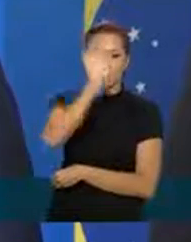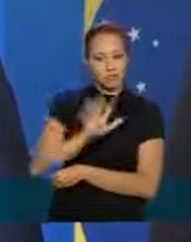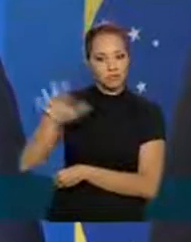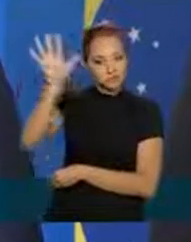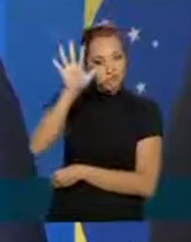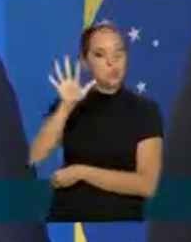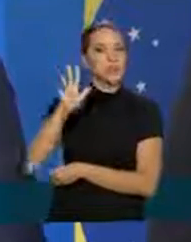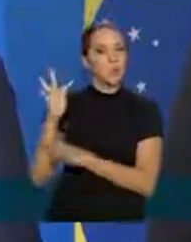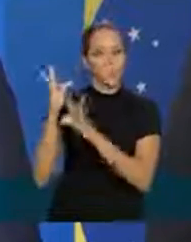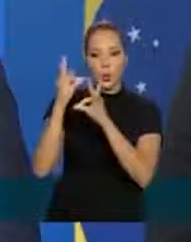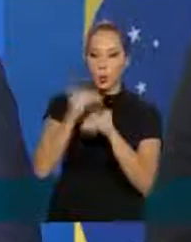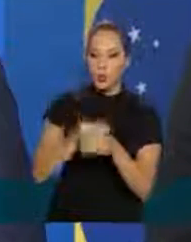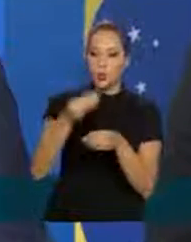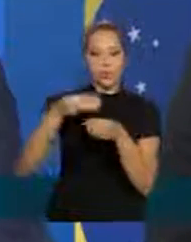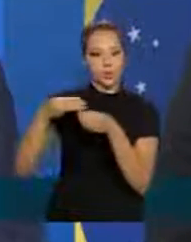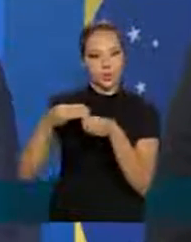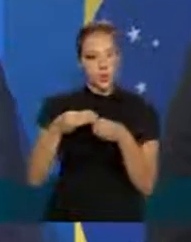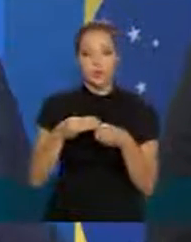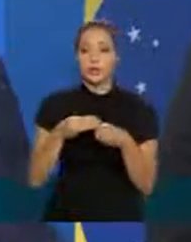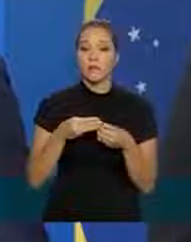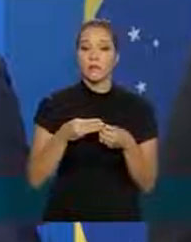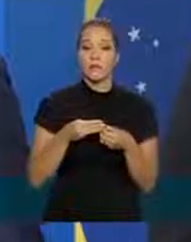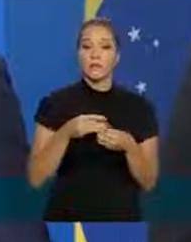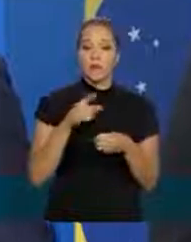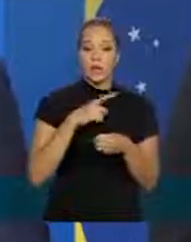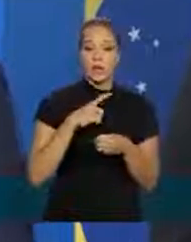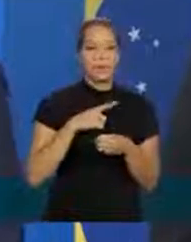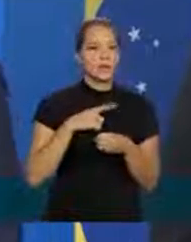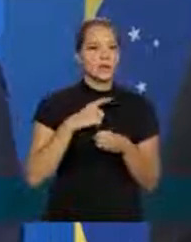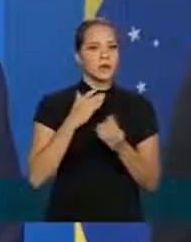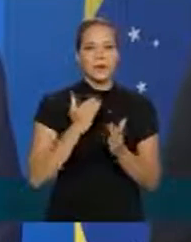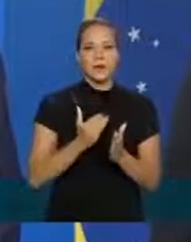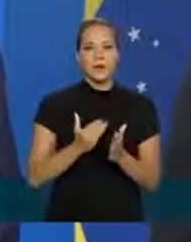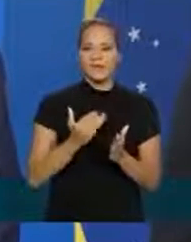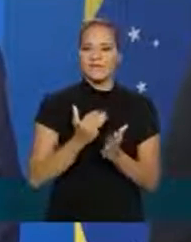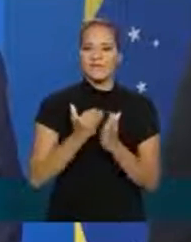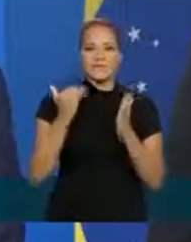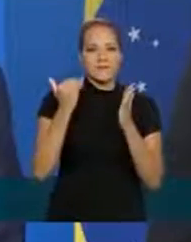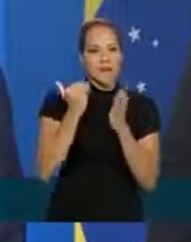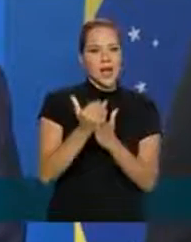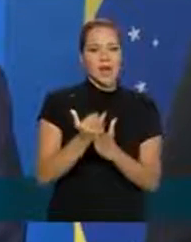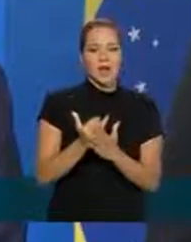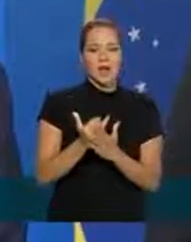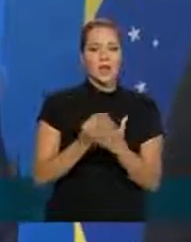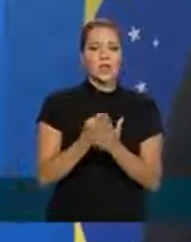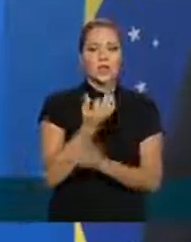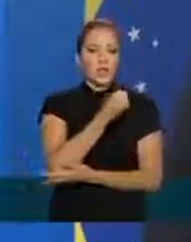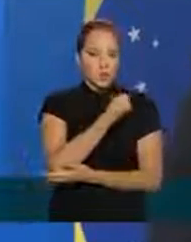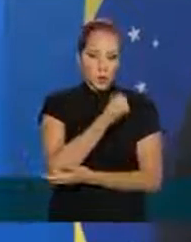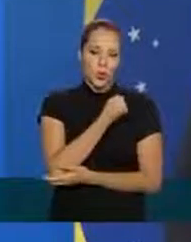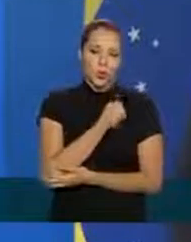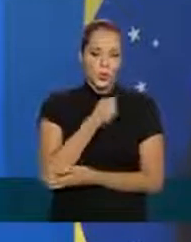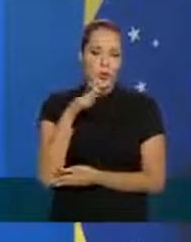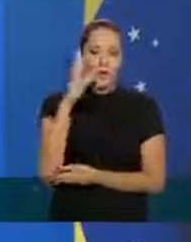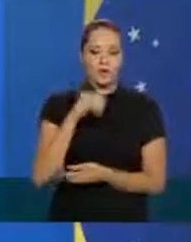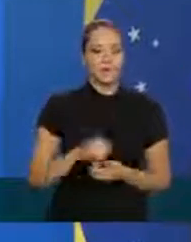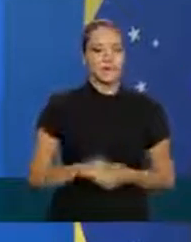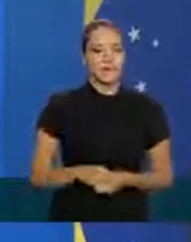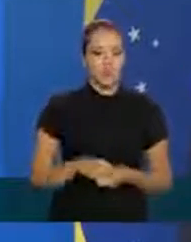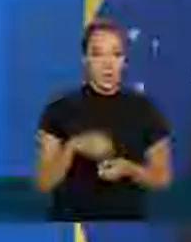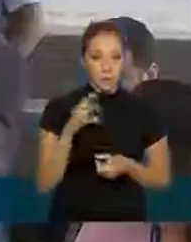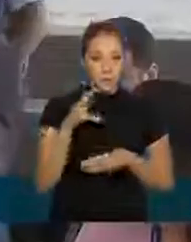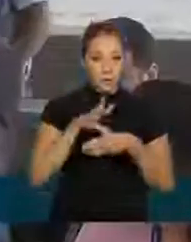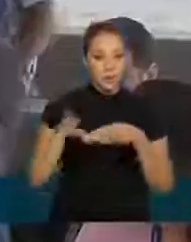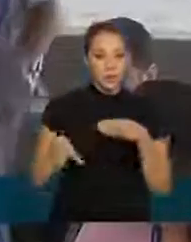todos e temos a maior potencial maior número de pontos de venda complementando